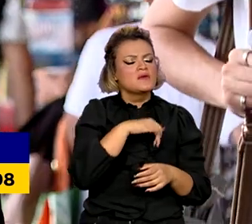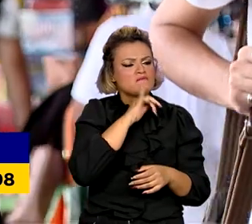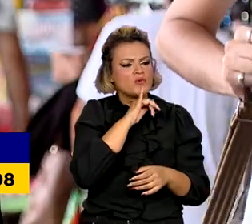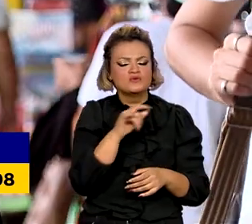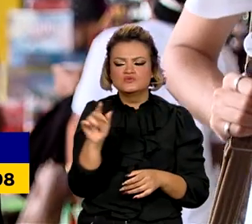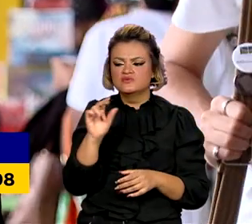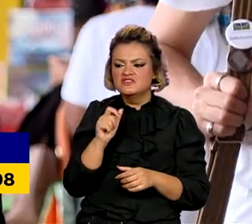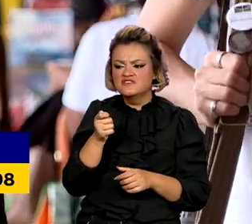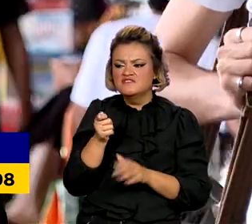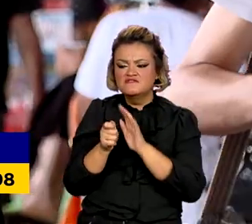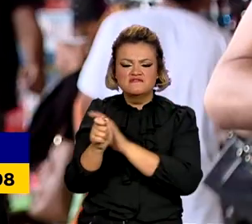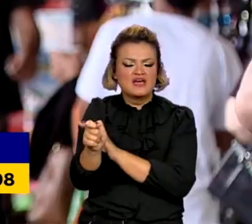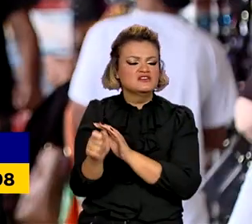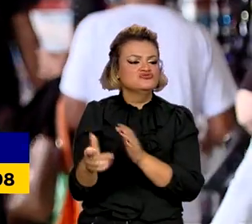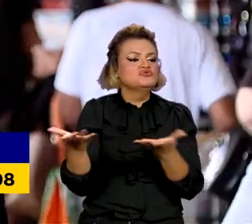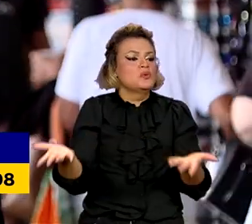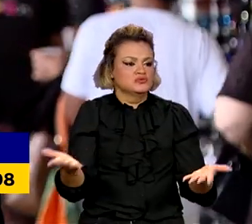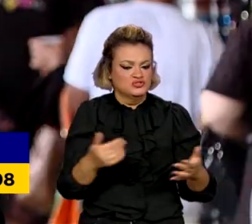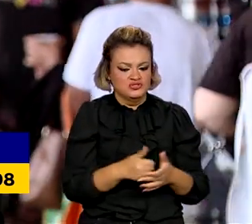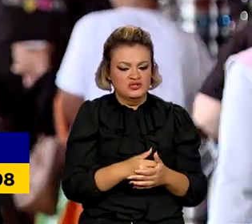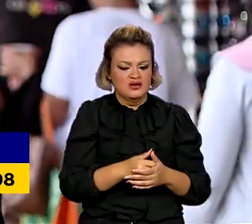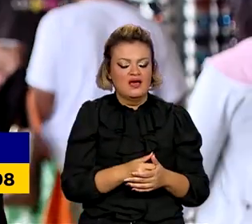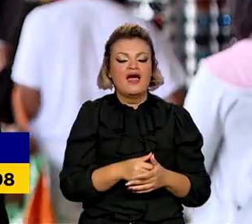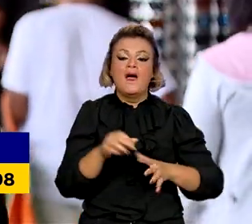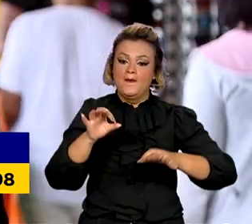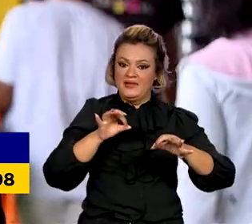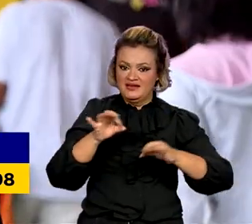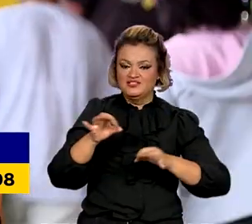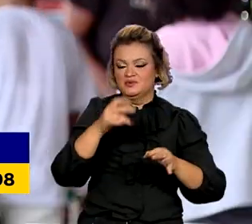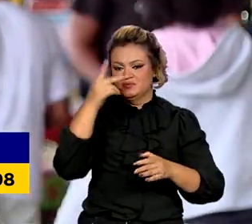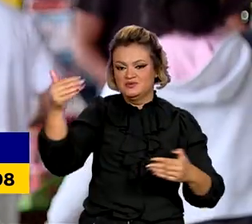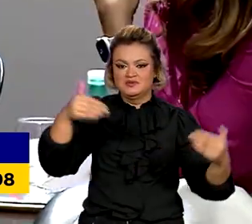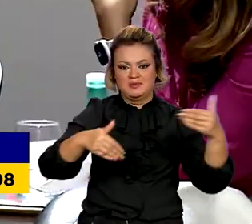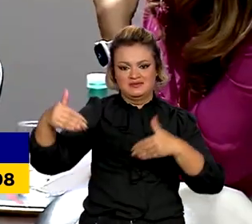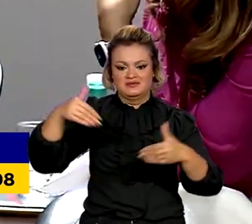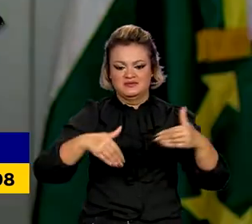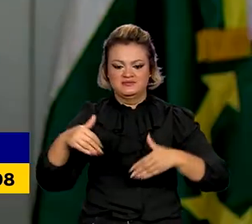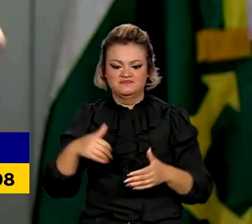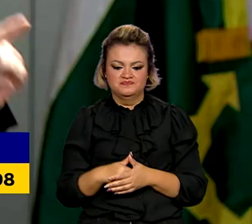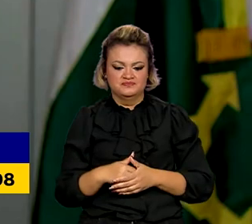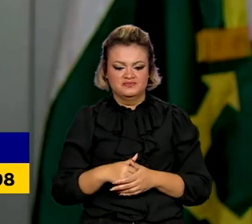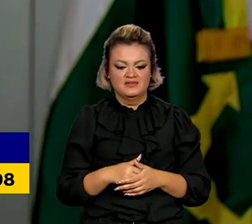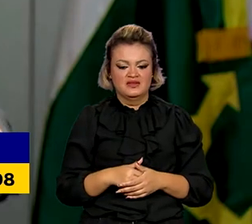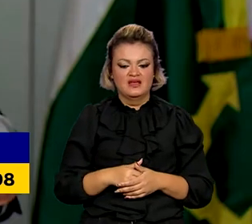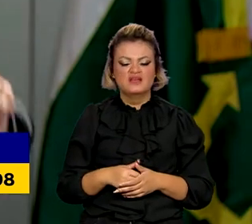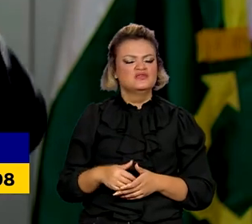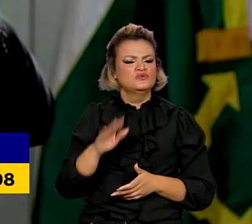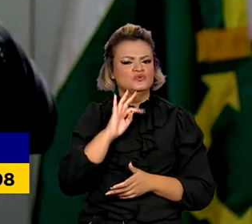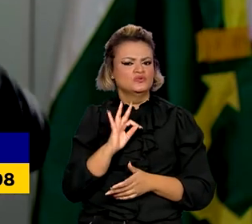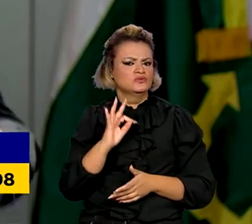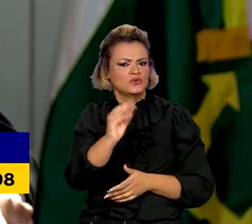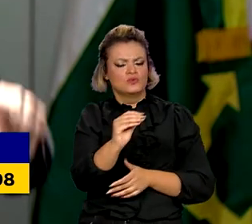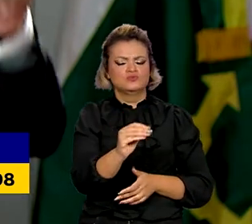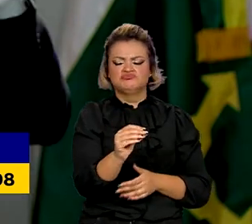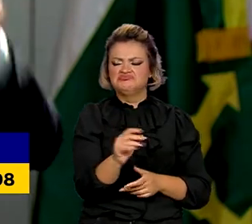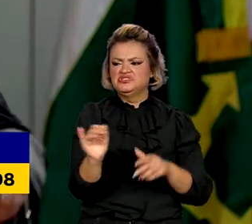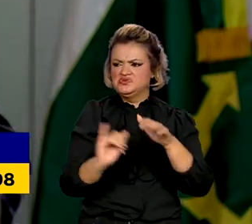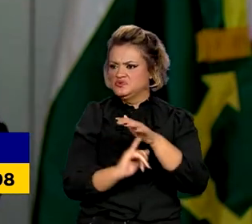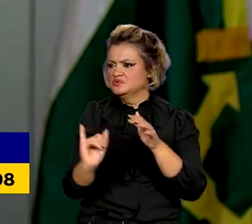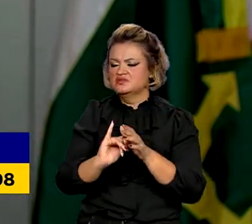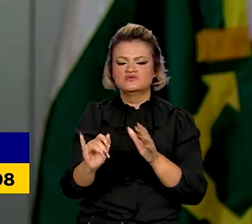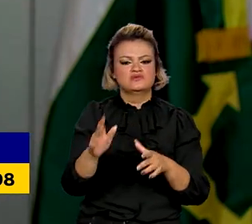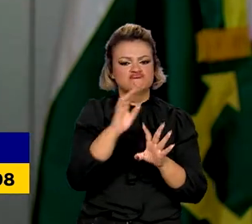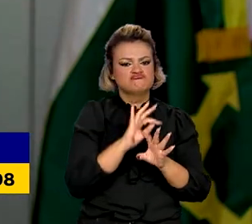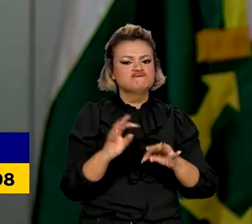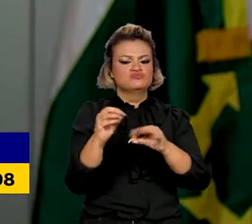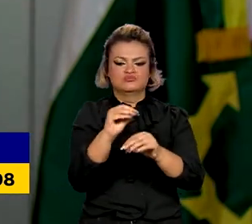seja investido. É o chamado Planejamento Participativo. Todas as instituições, organizações de todos os